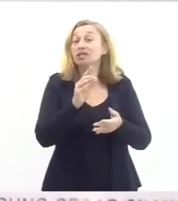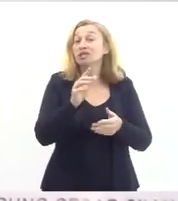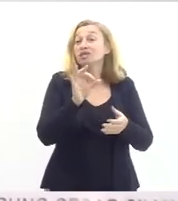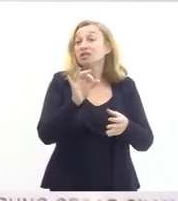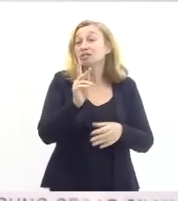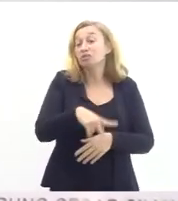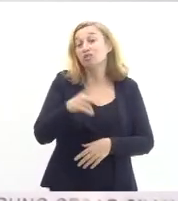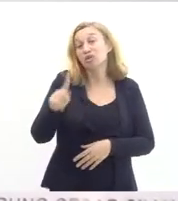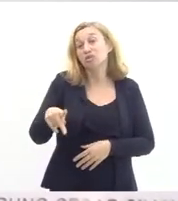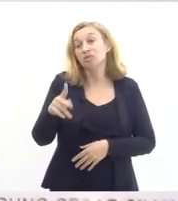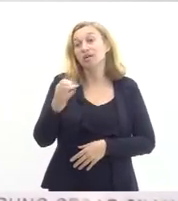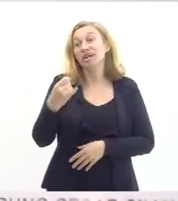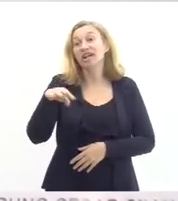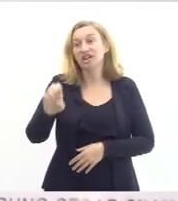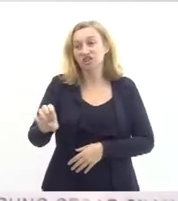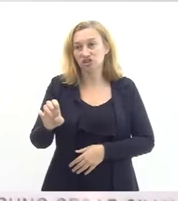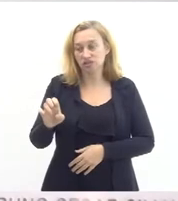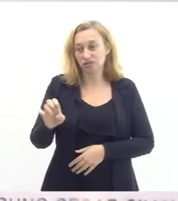a creche do ISERJ